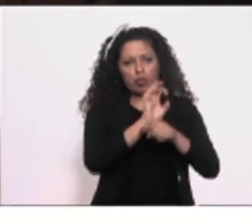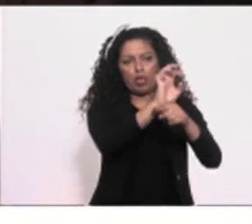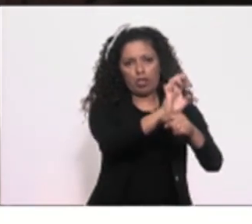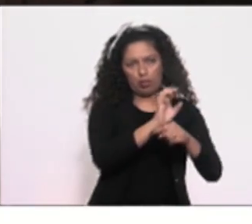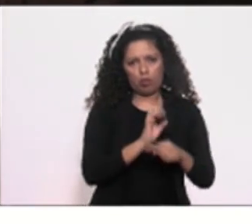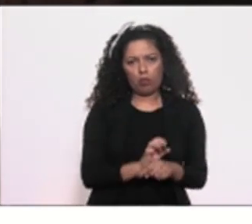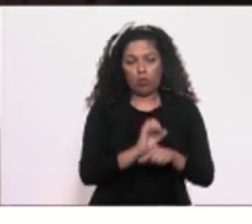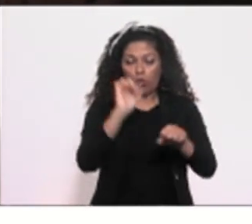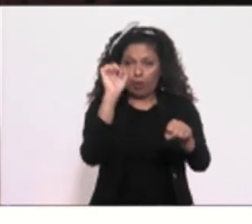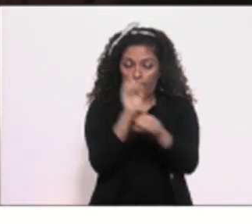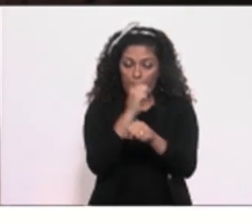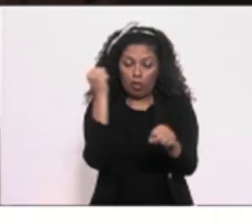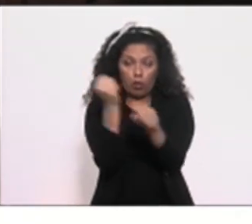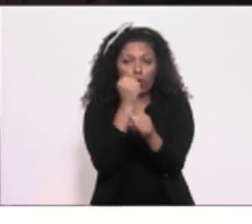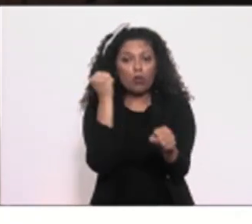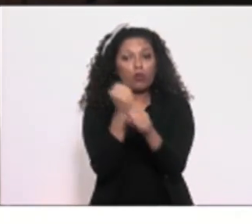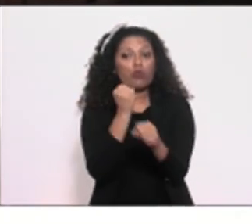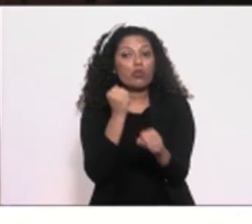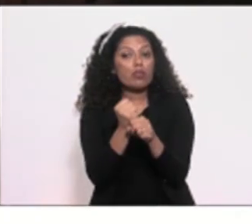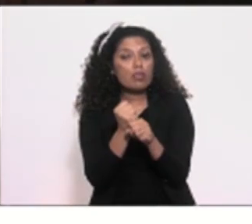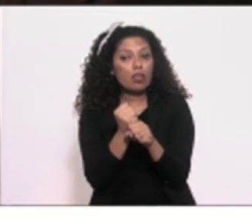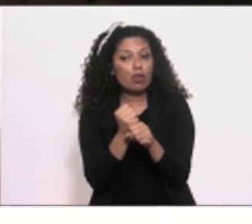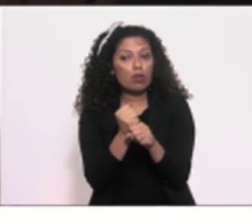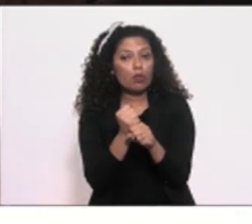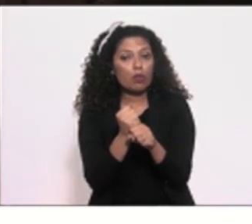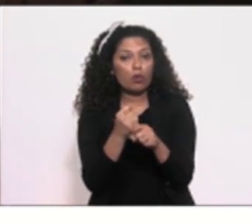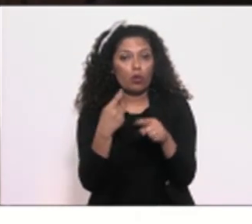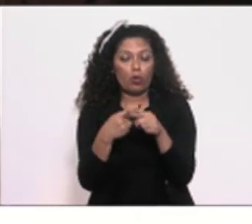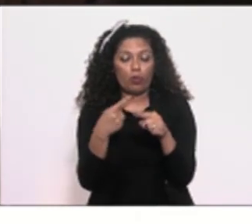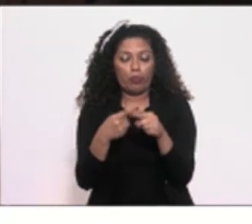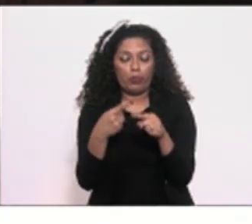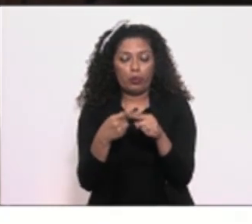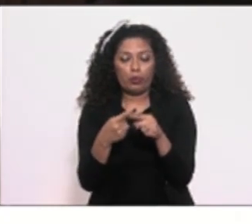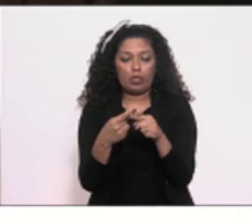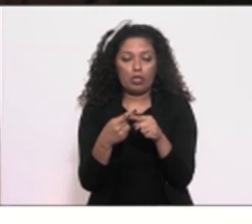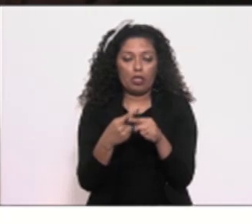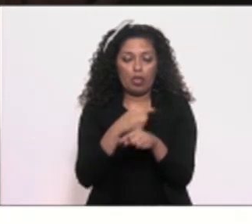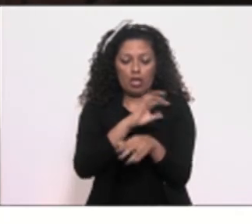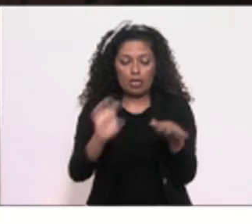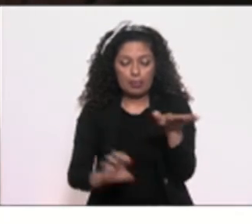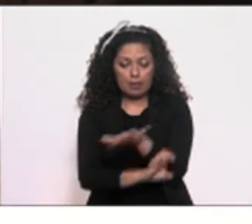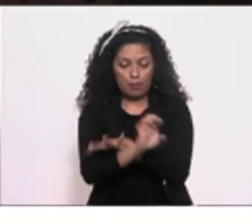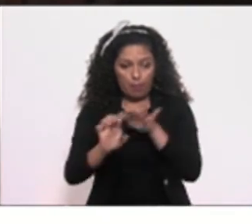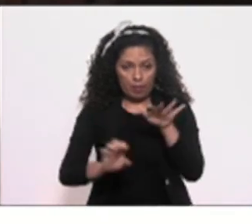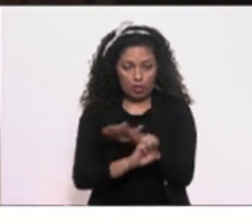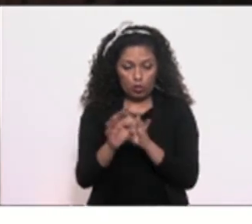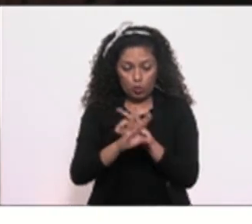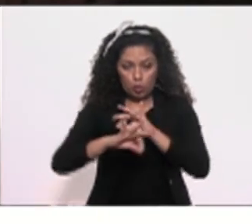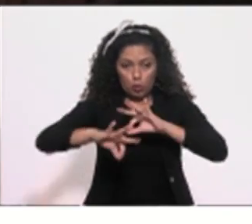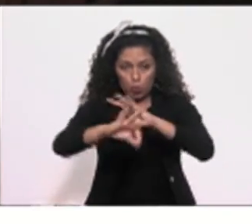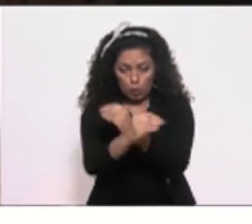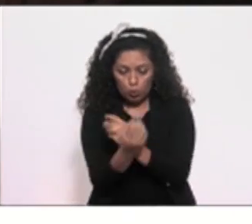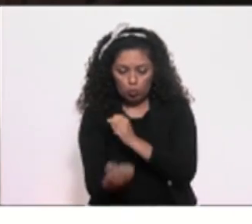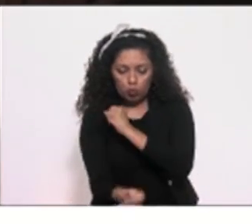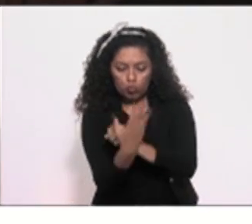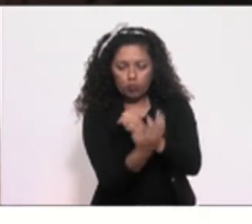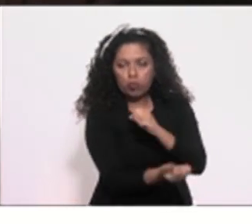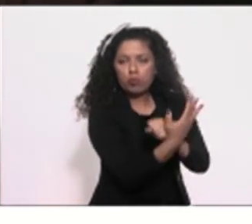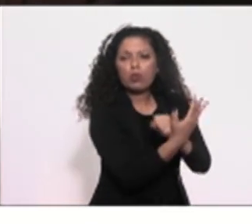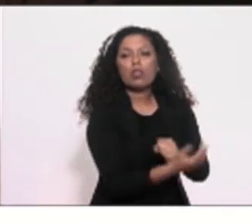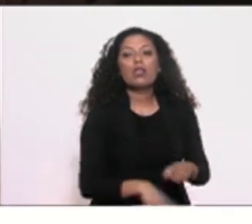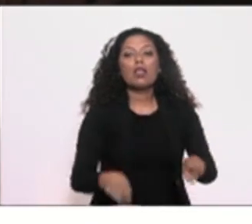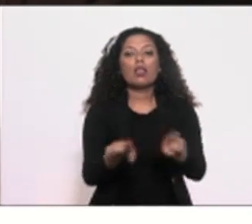que embargou a obra, para ela não continuar, porque as empreiteiras estavam todas na Lava Jato, do Ministério